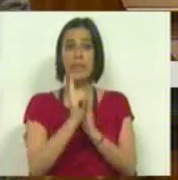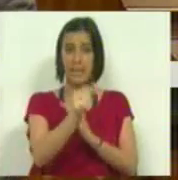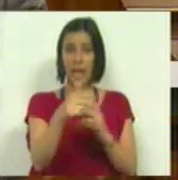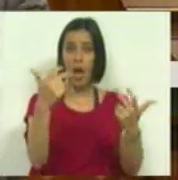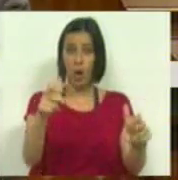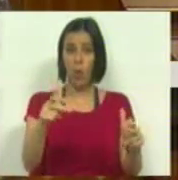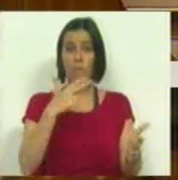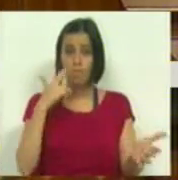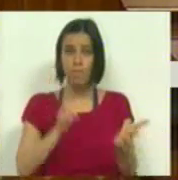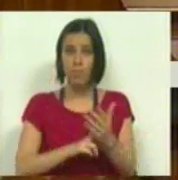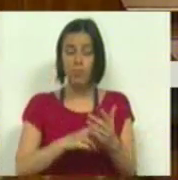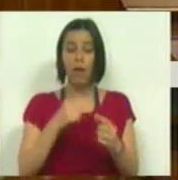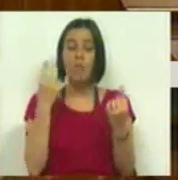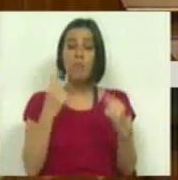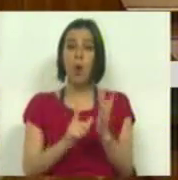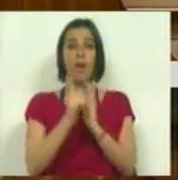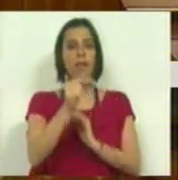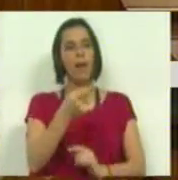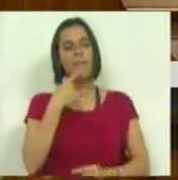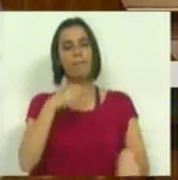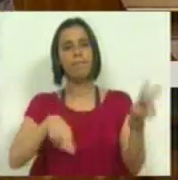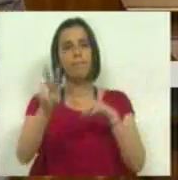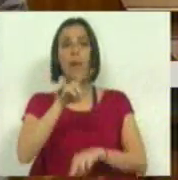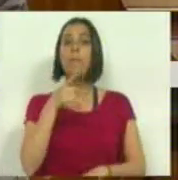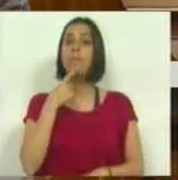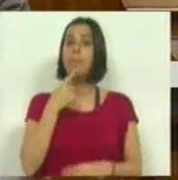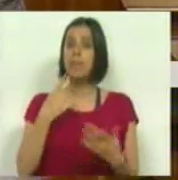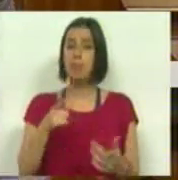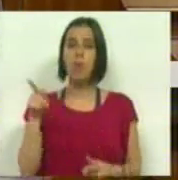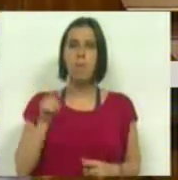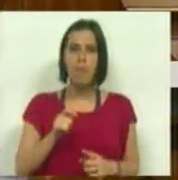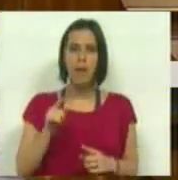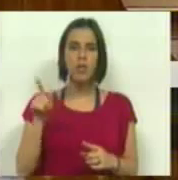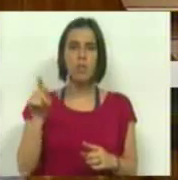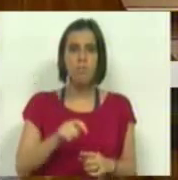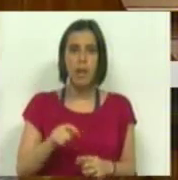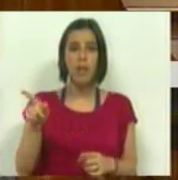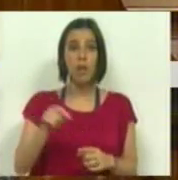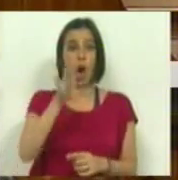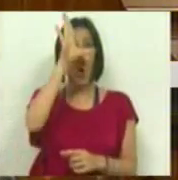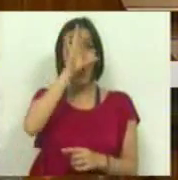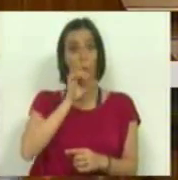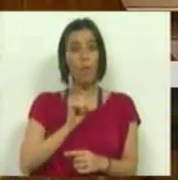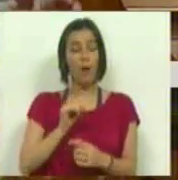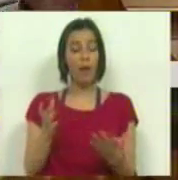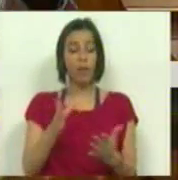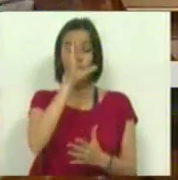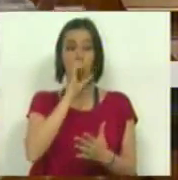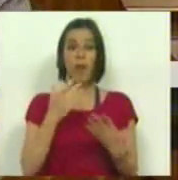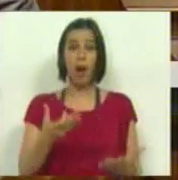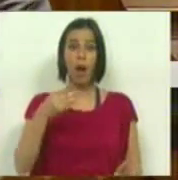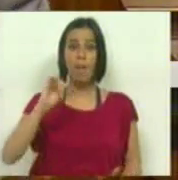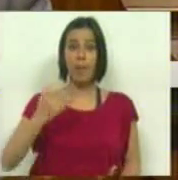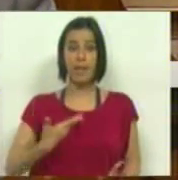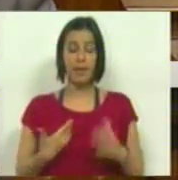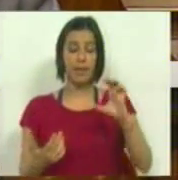rua. Porque basta sair à rua para perceber que mês após mês da governação do Governo de